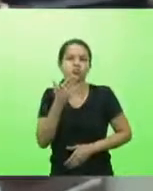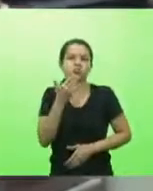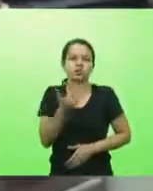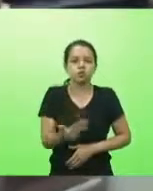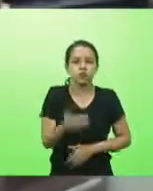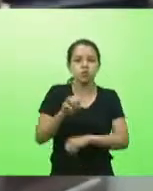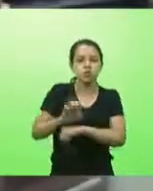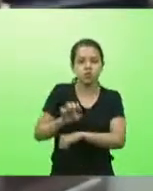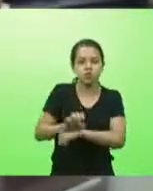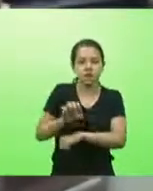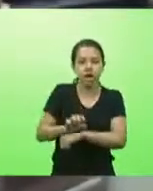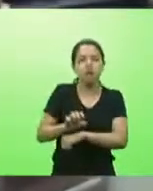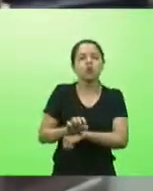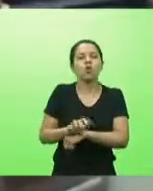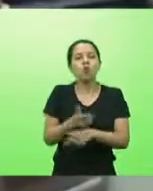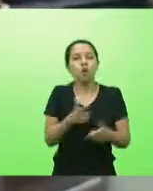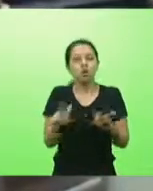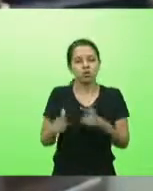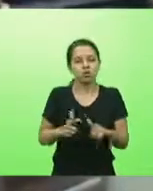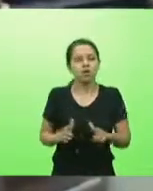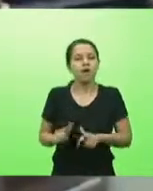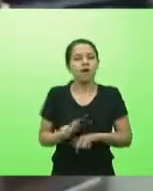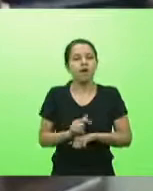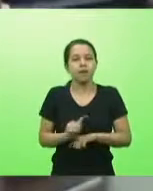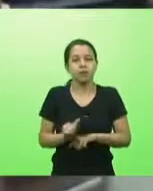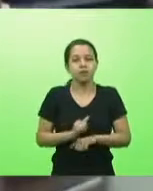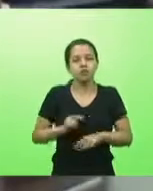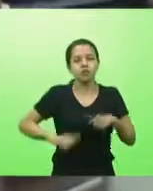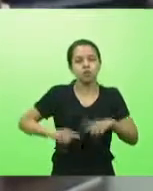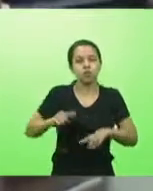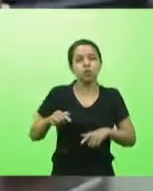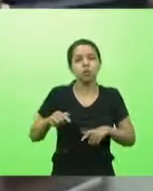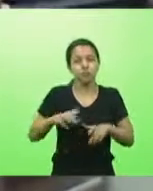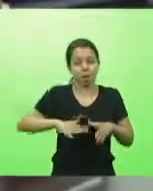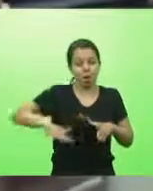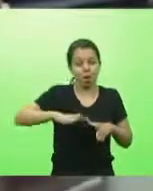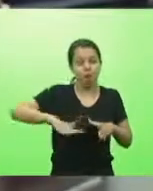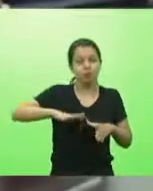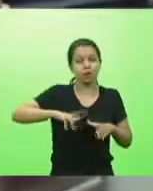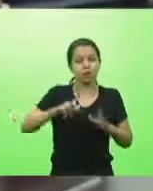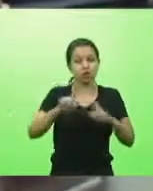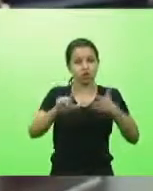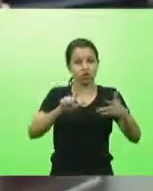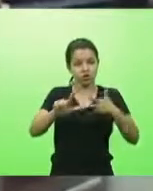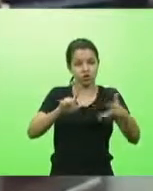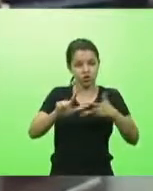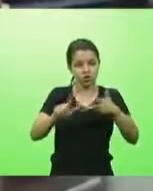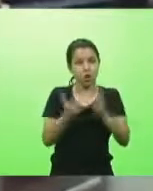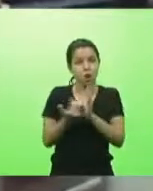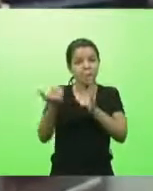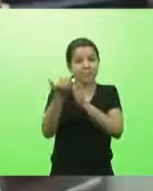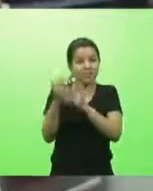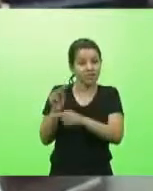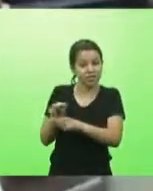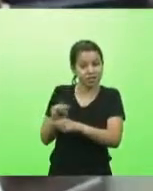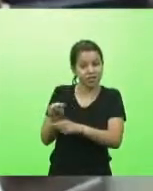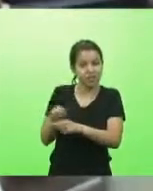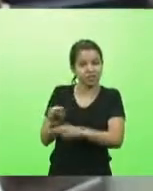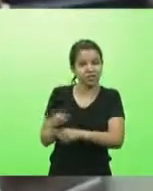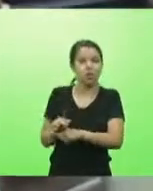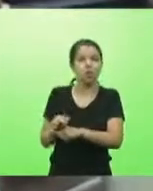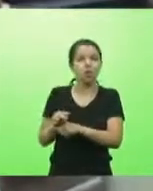ferramentas legislativas que aumente a fiscalização em agência lotérica e bancária urgente.